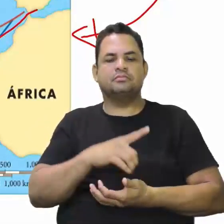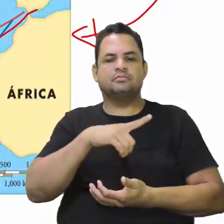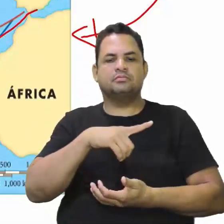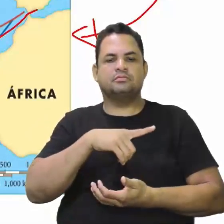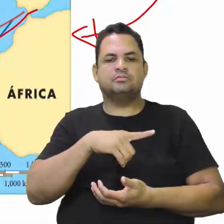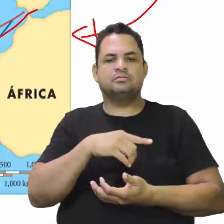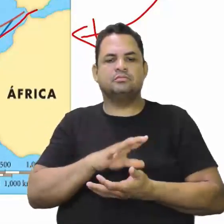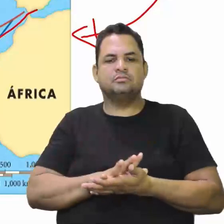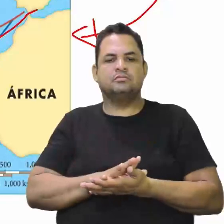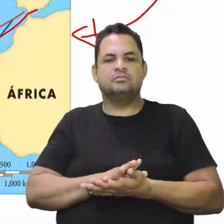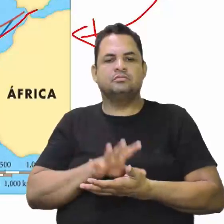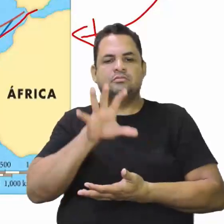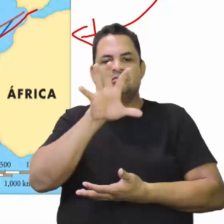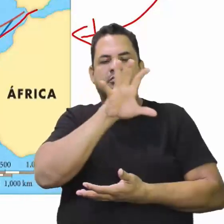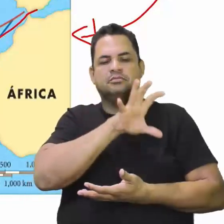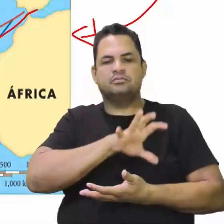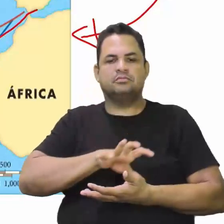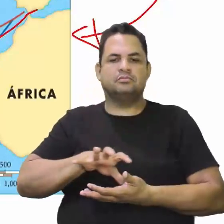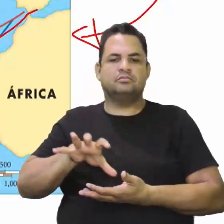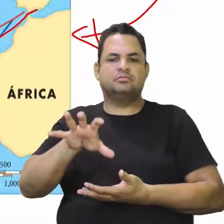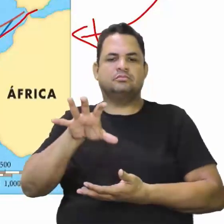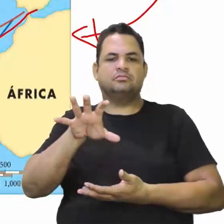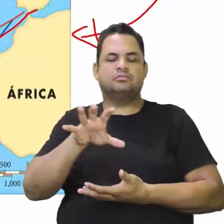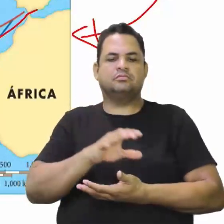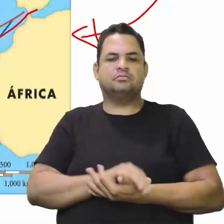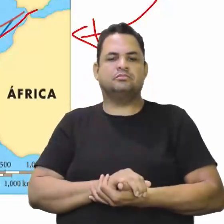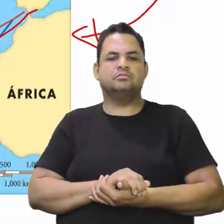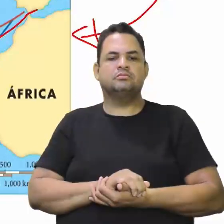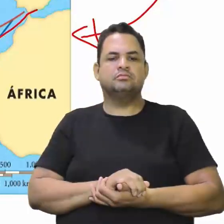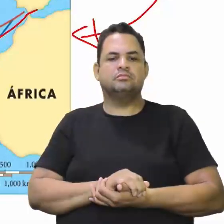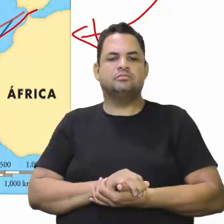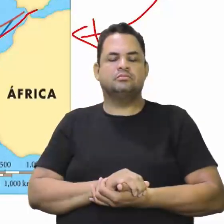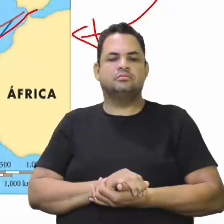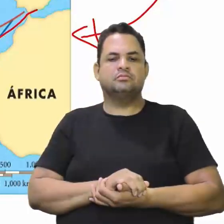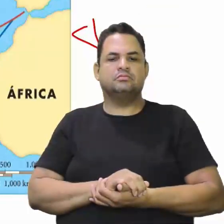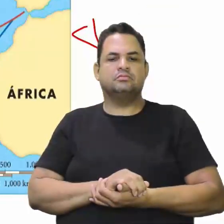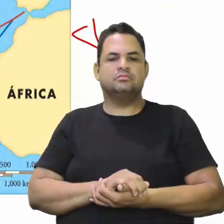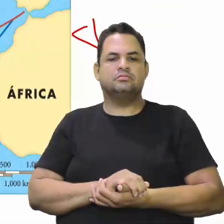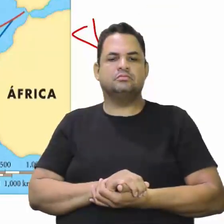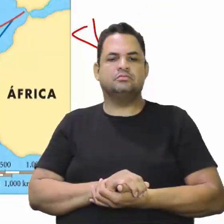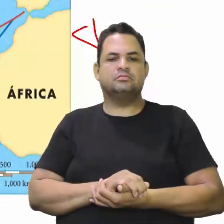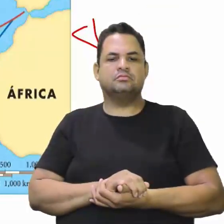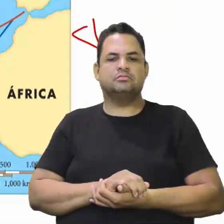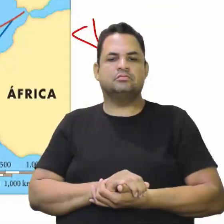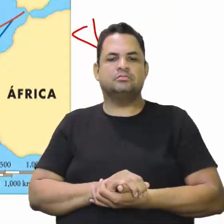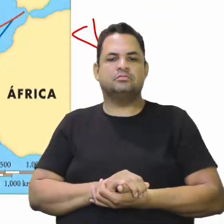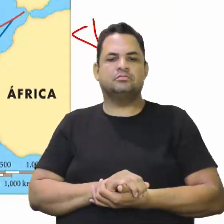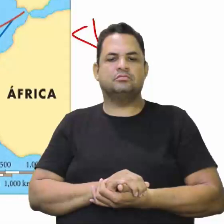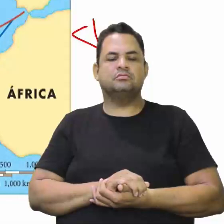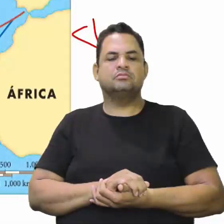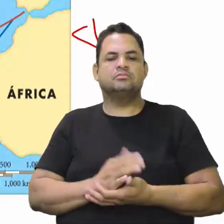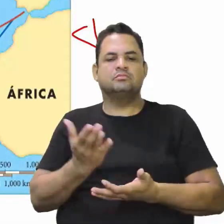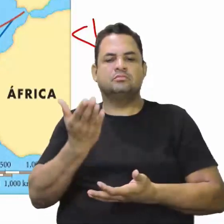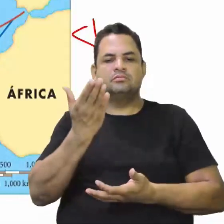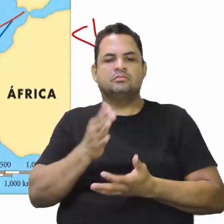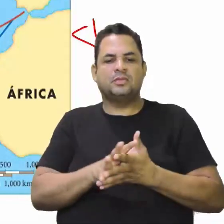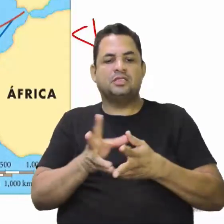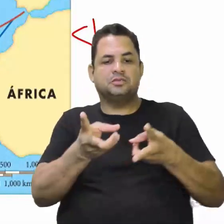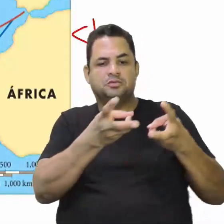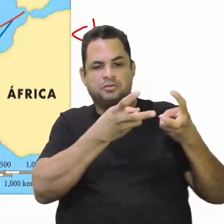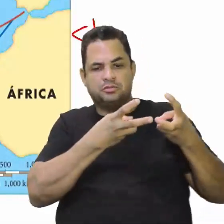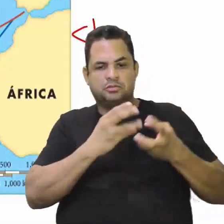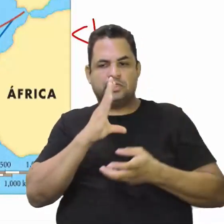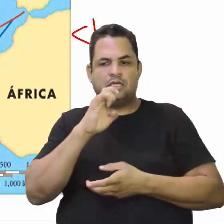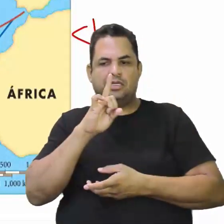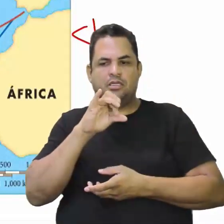essa região aqui, essa região do Caribe sendo explorada por